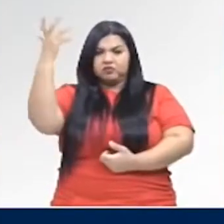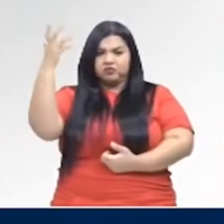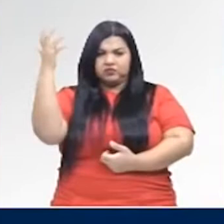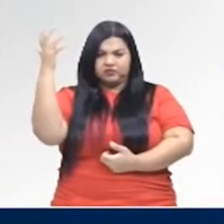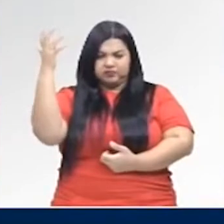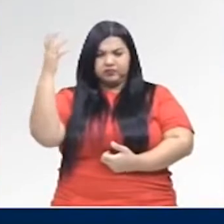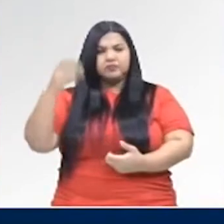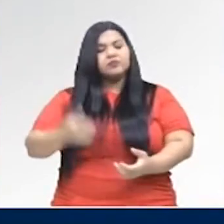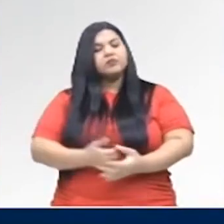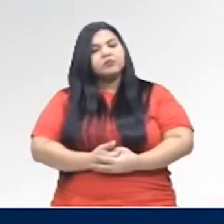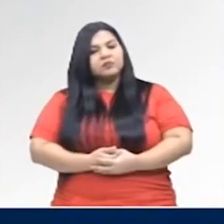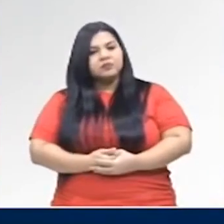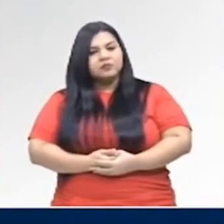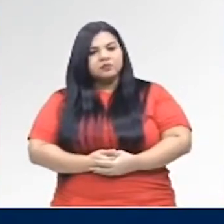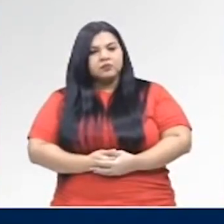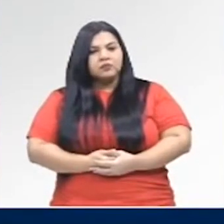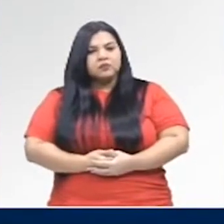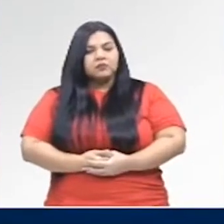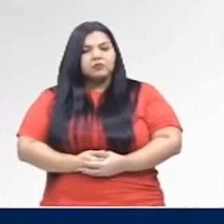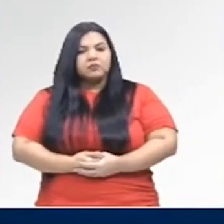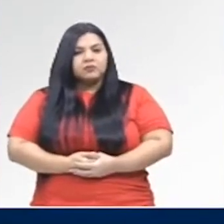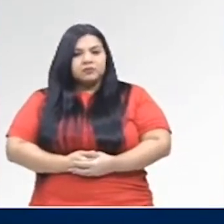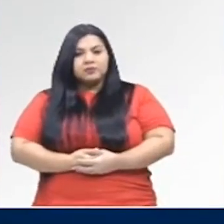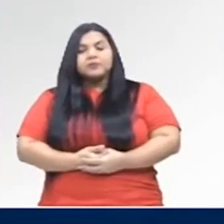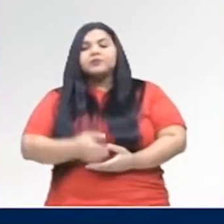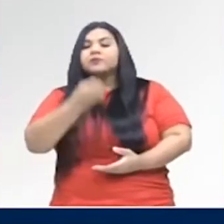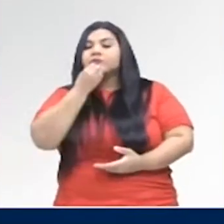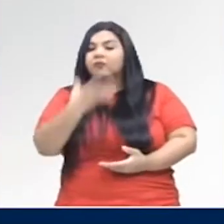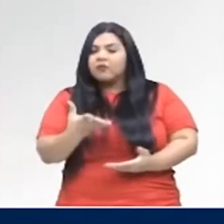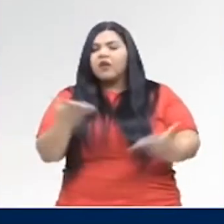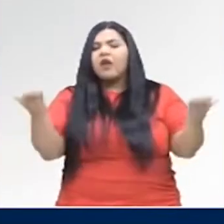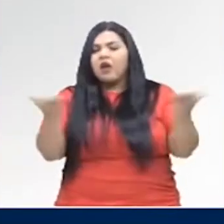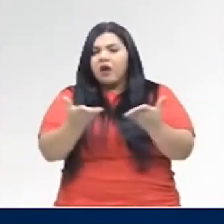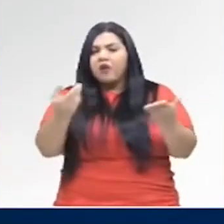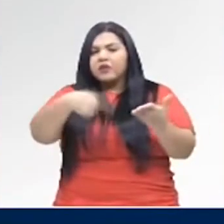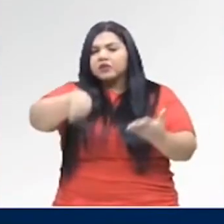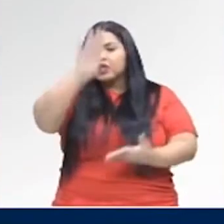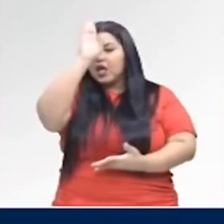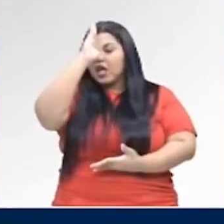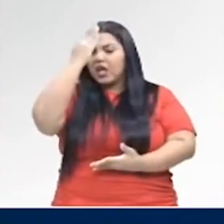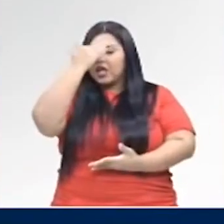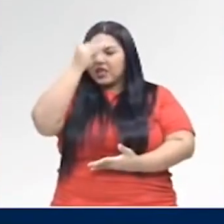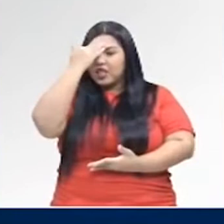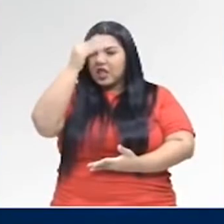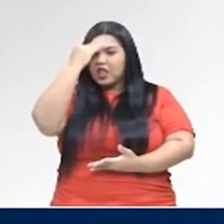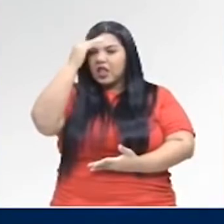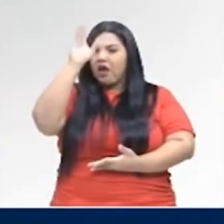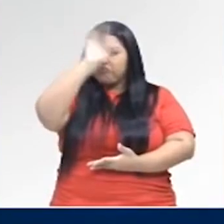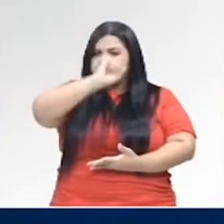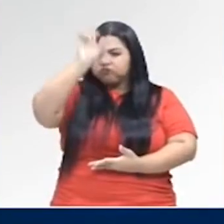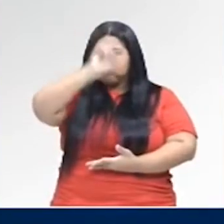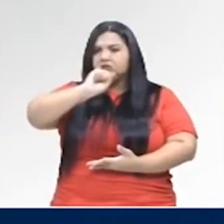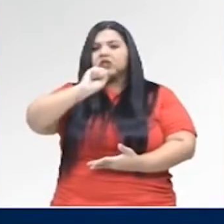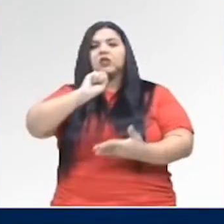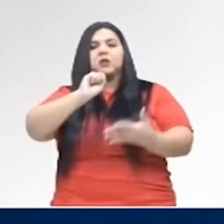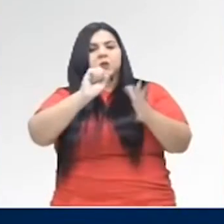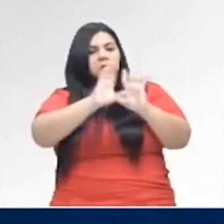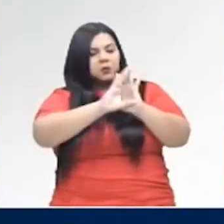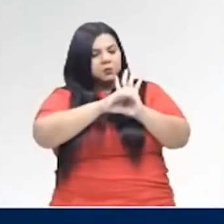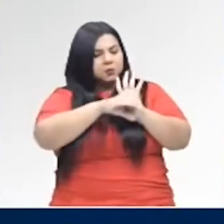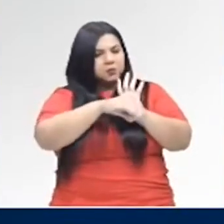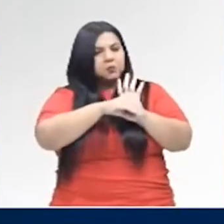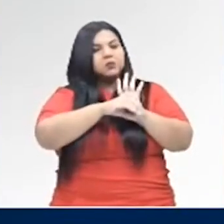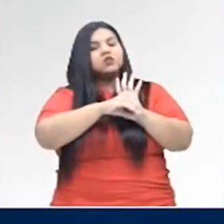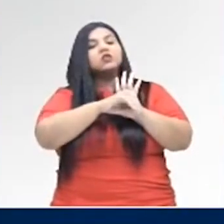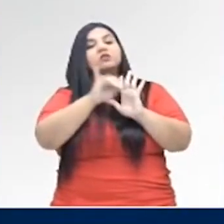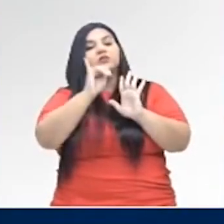natureza, certo? Muito bem. Agora, então, que você já entendeu o conceito, a definição de verbo, já